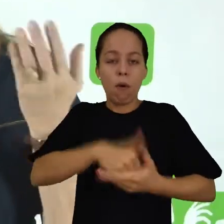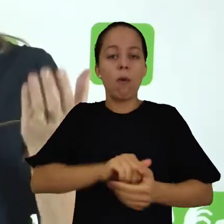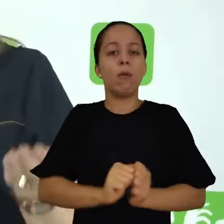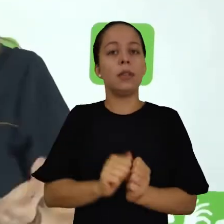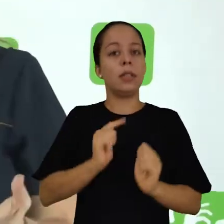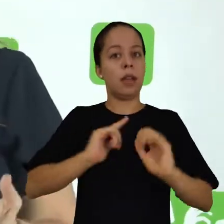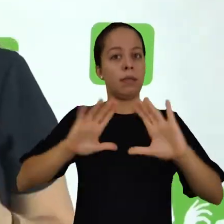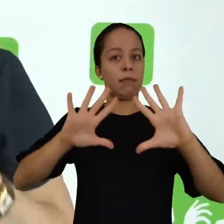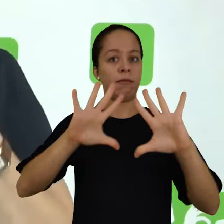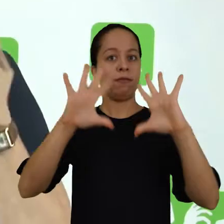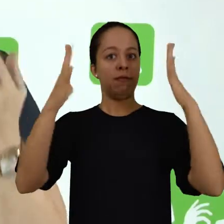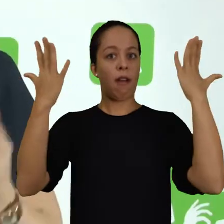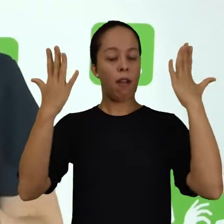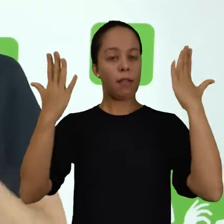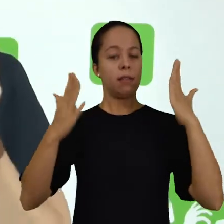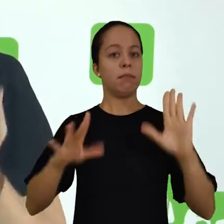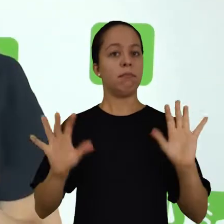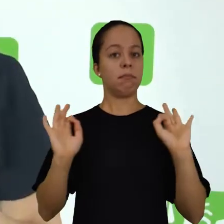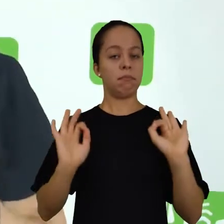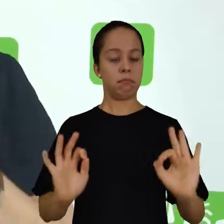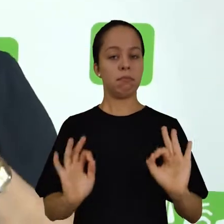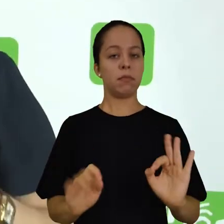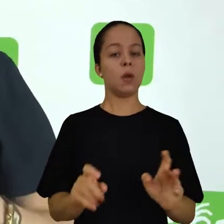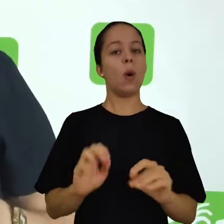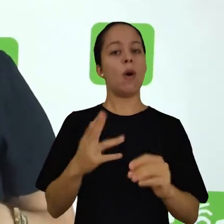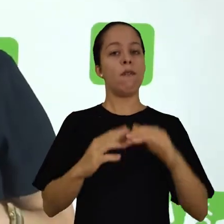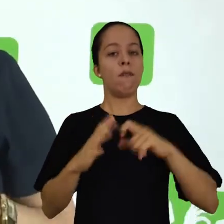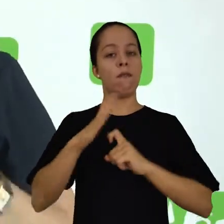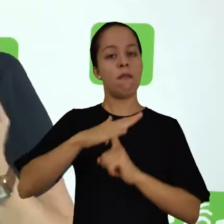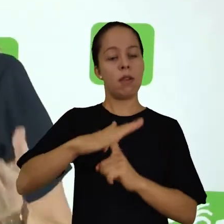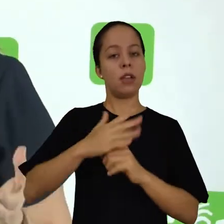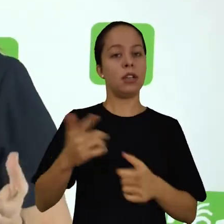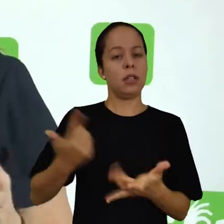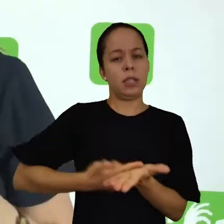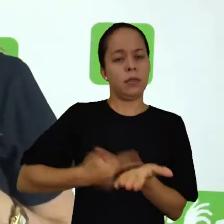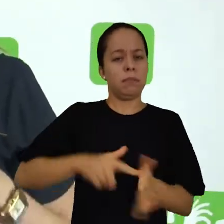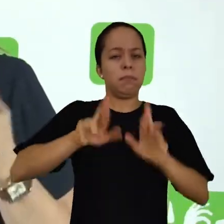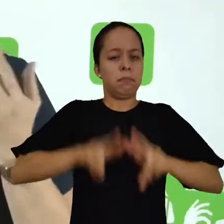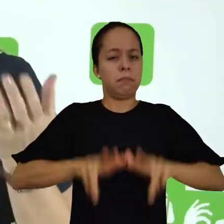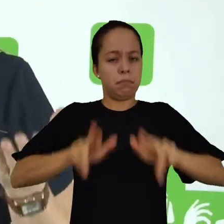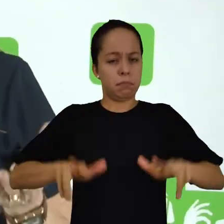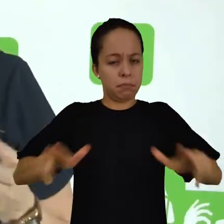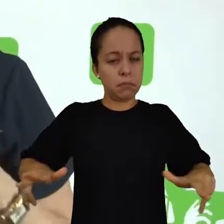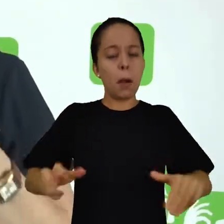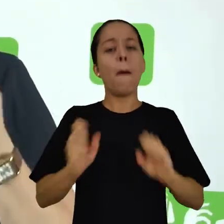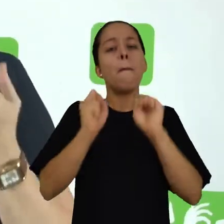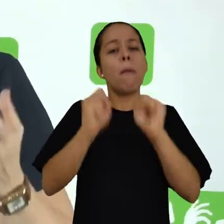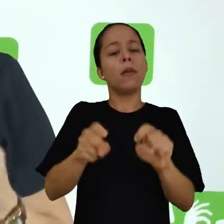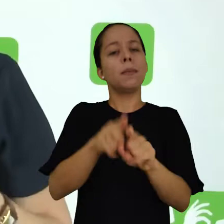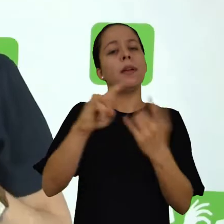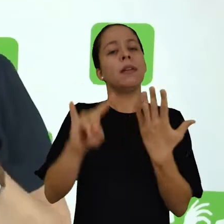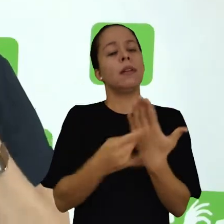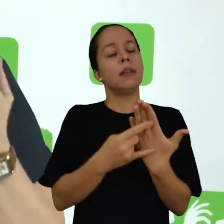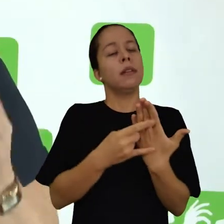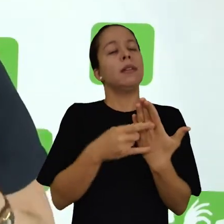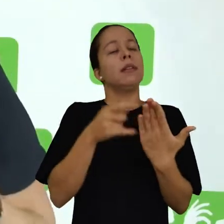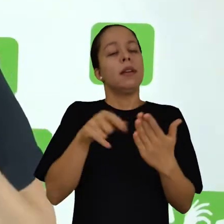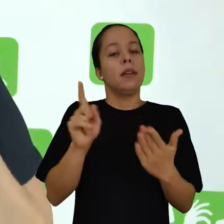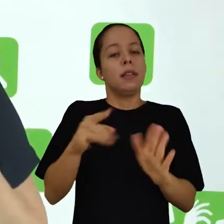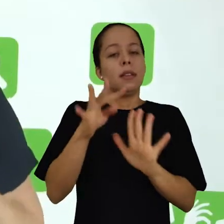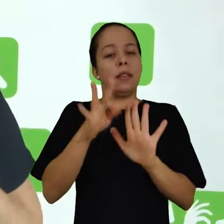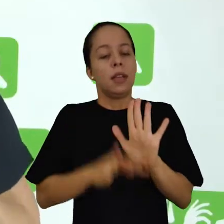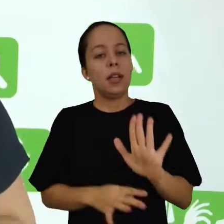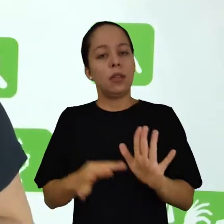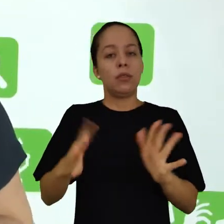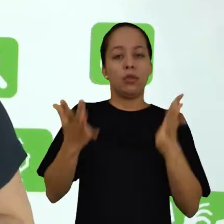feira de livros, etc. Você pode resenhar textos, obras culturais como romances, peças teatrais,